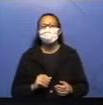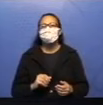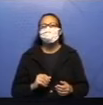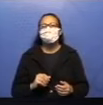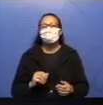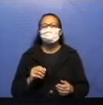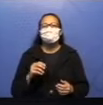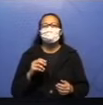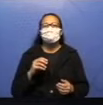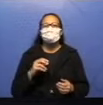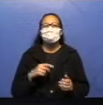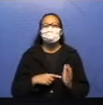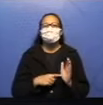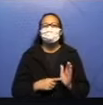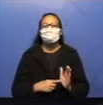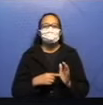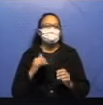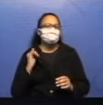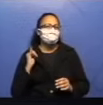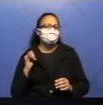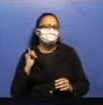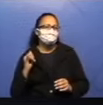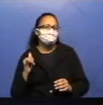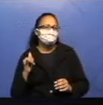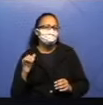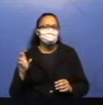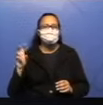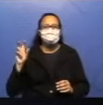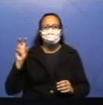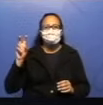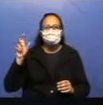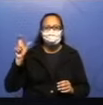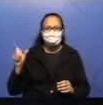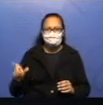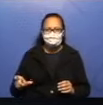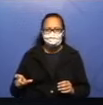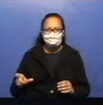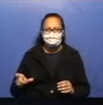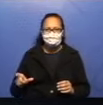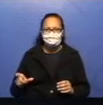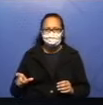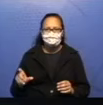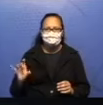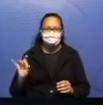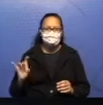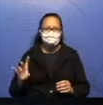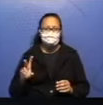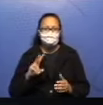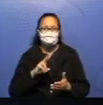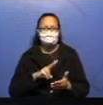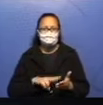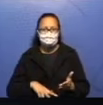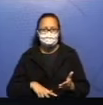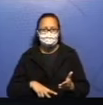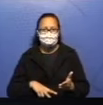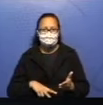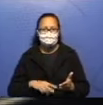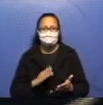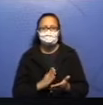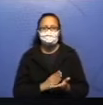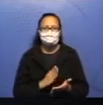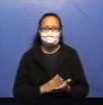narrativa, sobre personagens. E aqui, ó, somente ler também. A página 66 e 67.